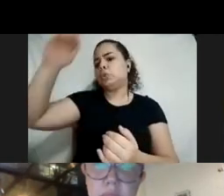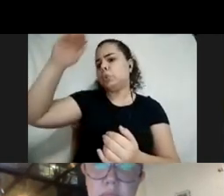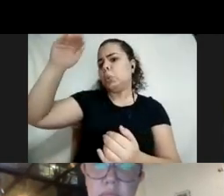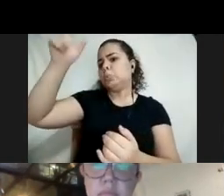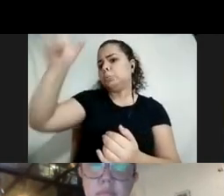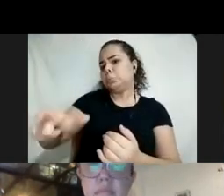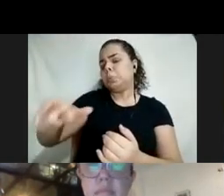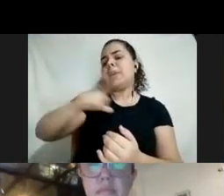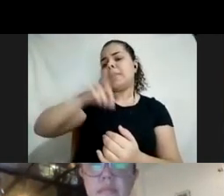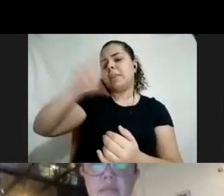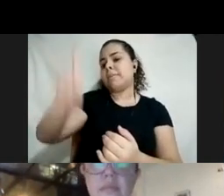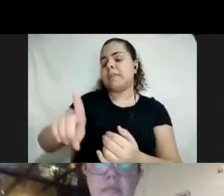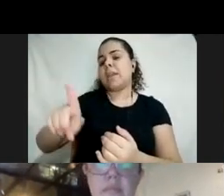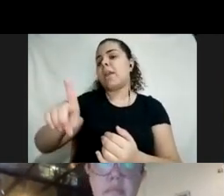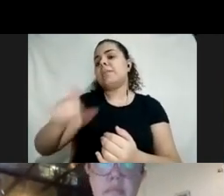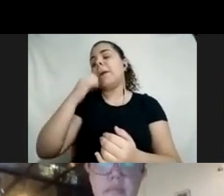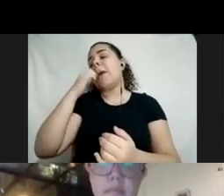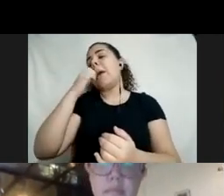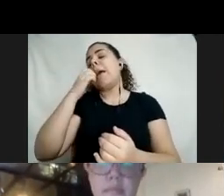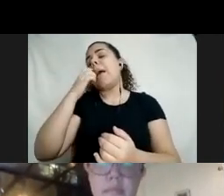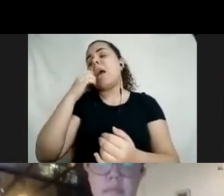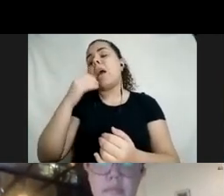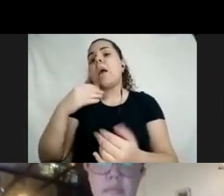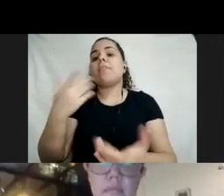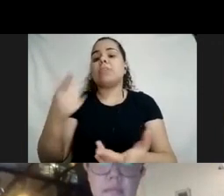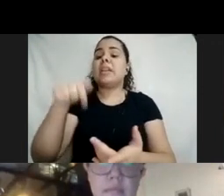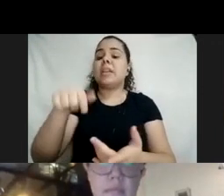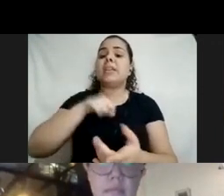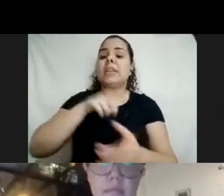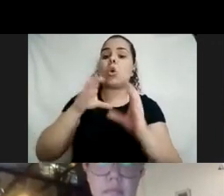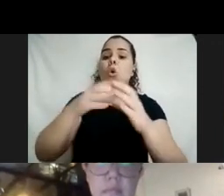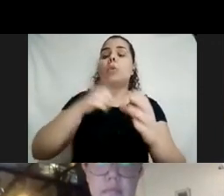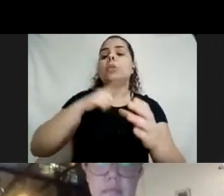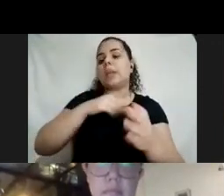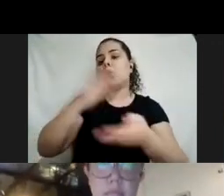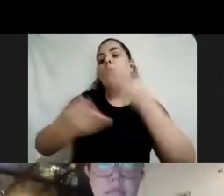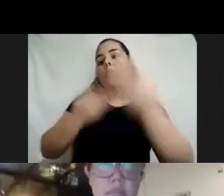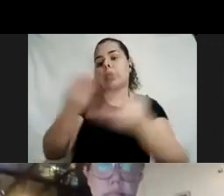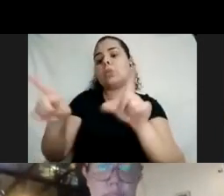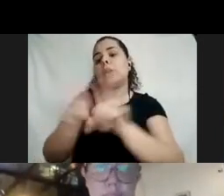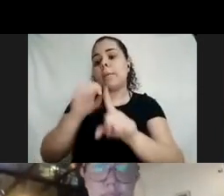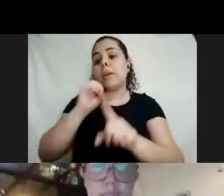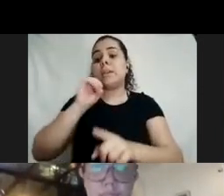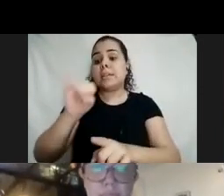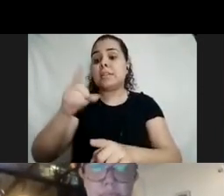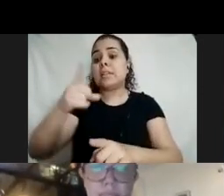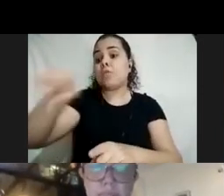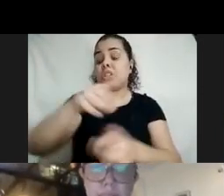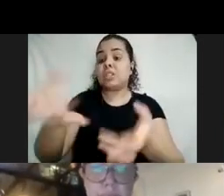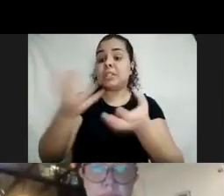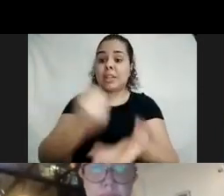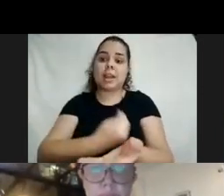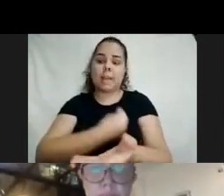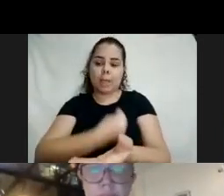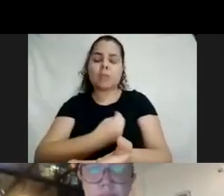e pode ser que nesse grupo também tenha algum cuidador e tal, se quiserem mobilizar para participar, a gente vai